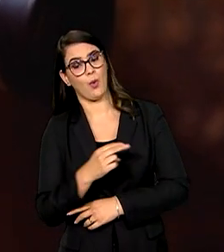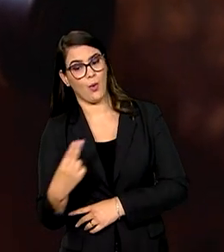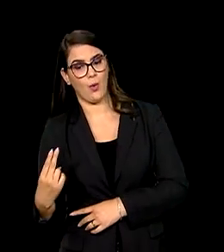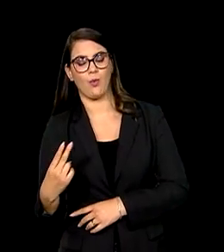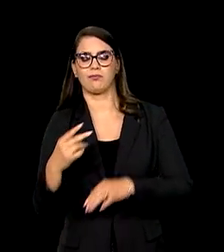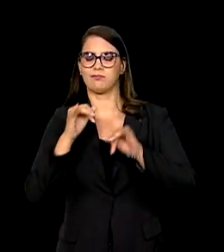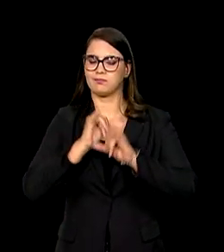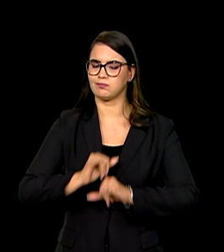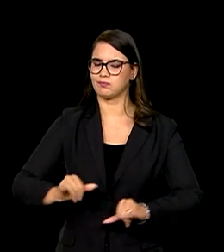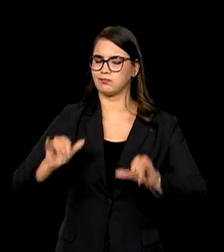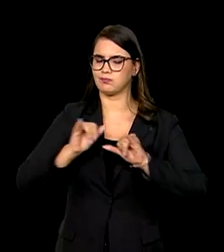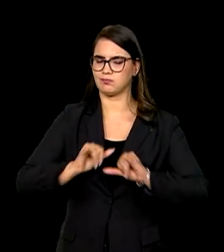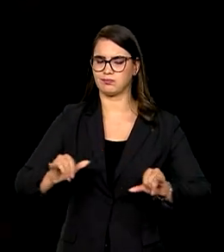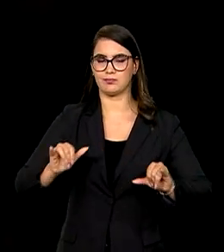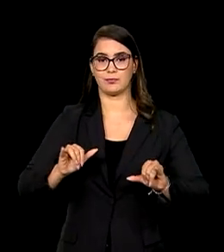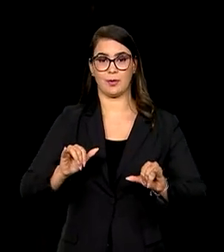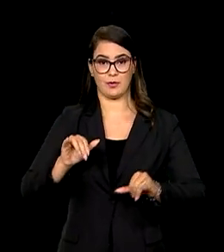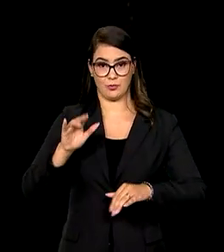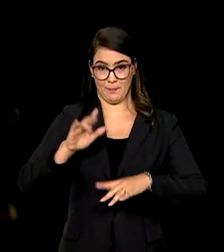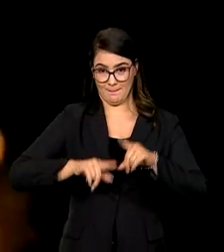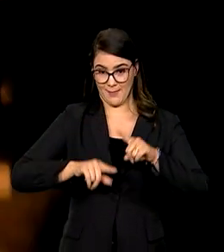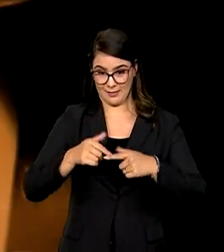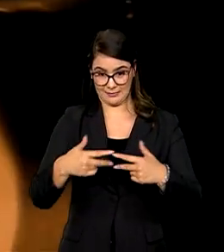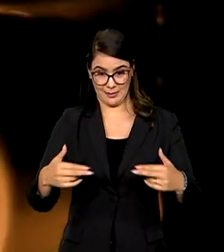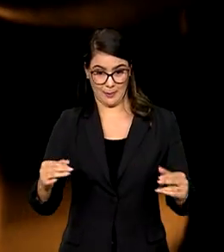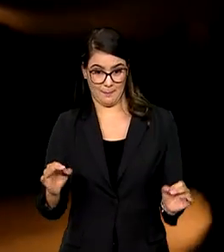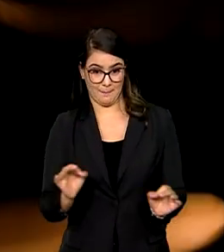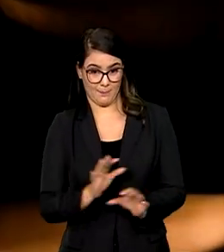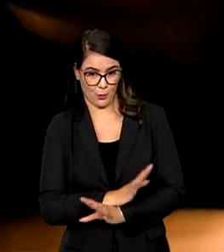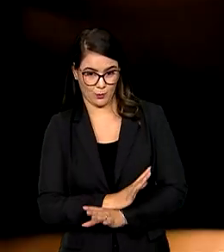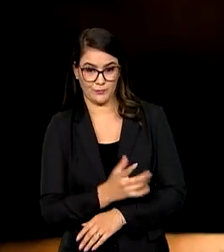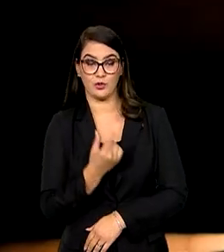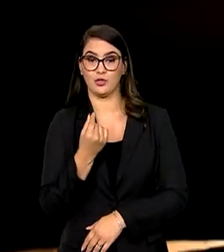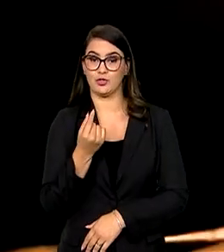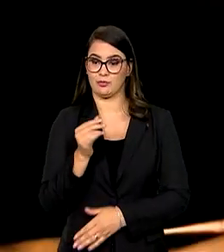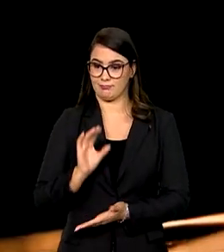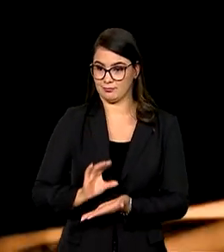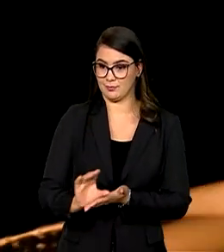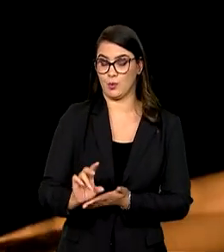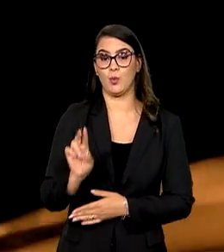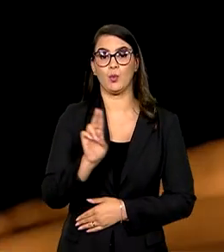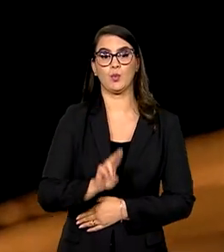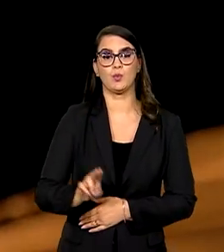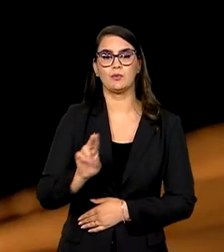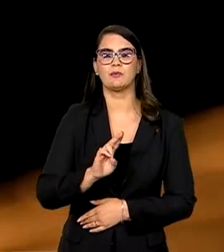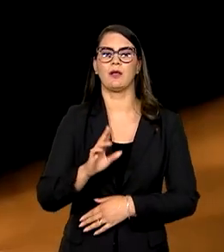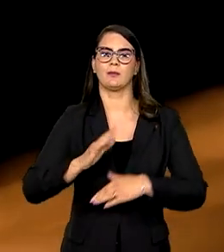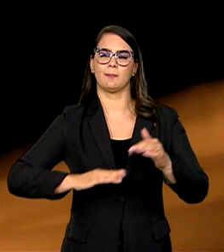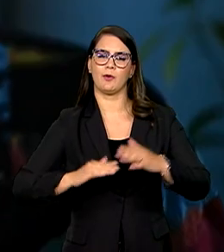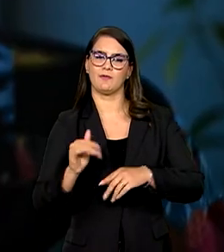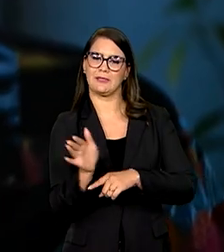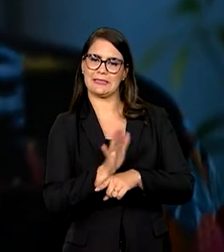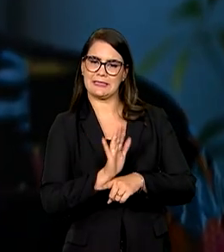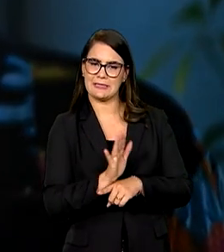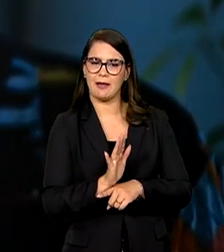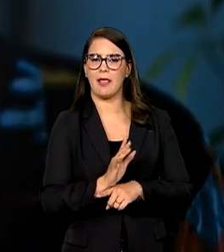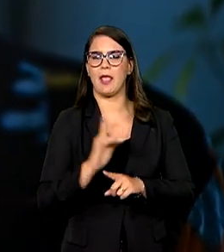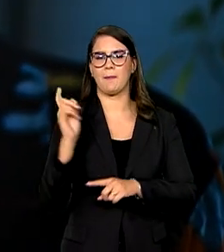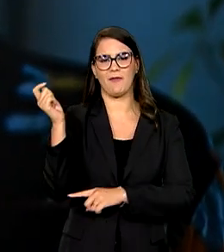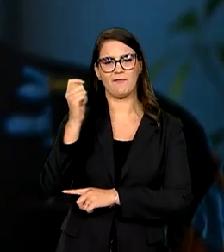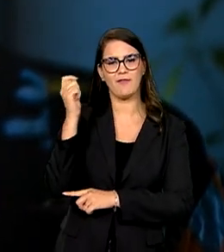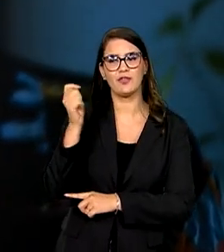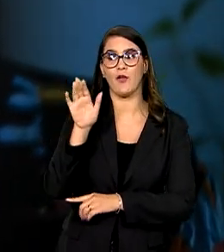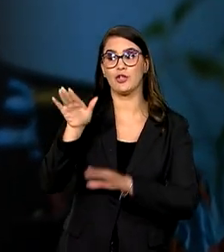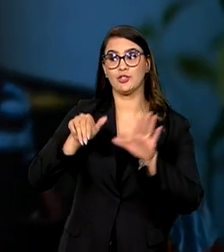na divulgação de obras já finalizadas. Essas verbas podem ser usadas, por exemplo, por cineastas convidados para festivais em